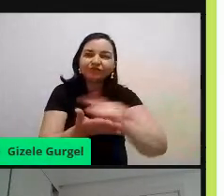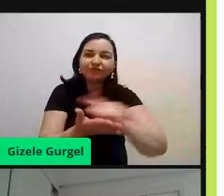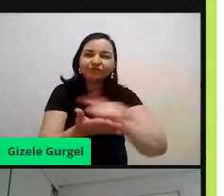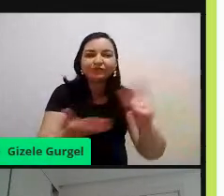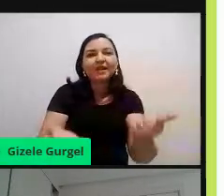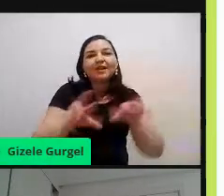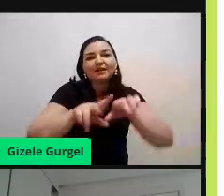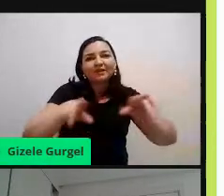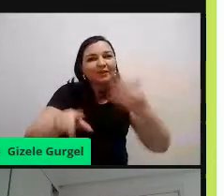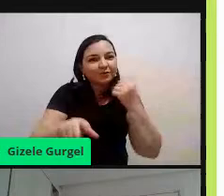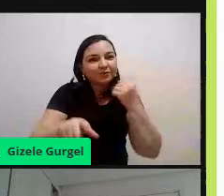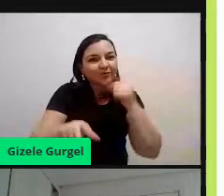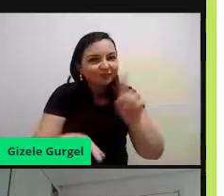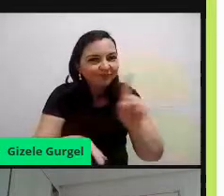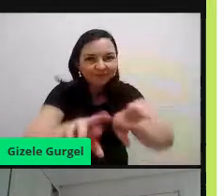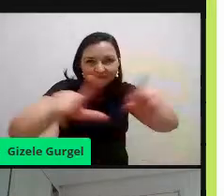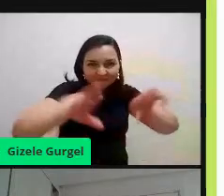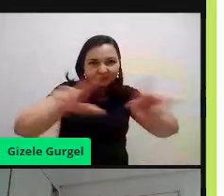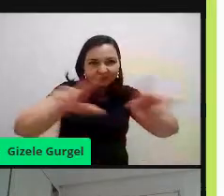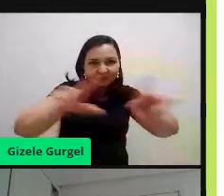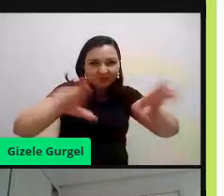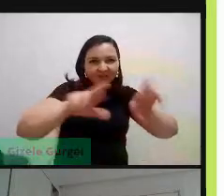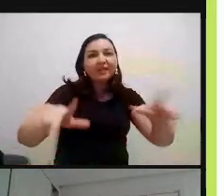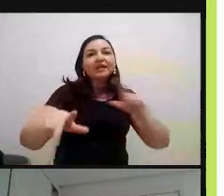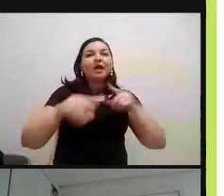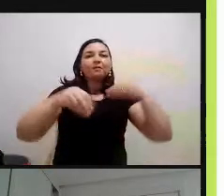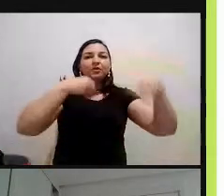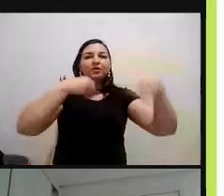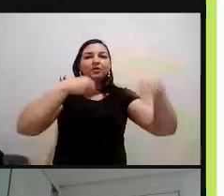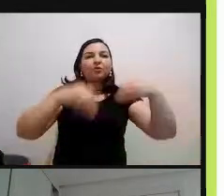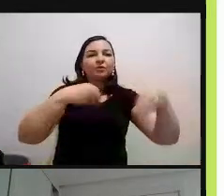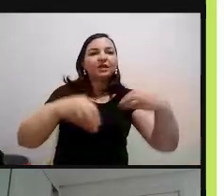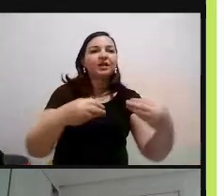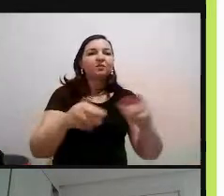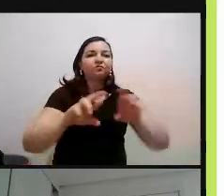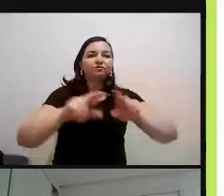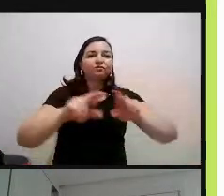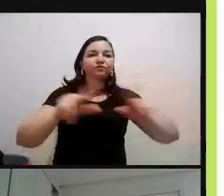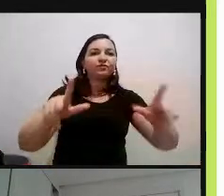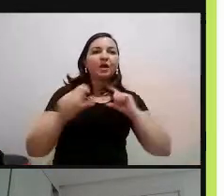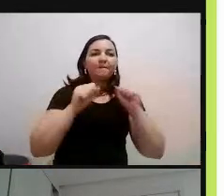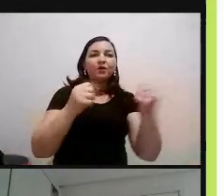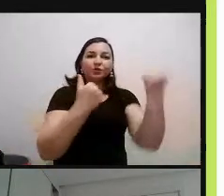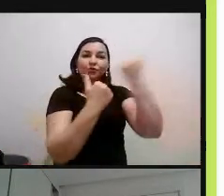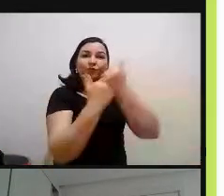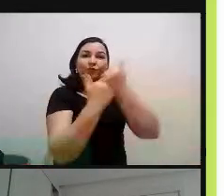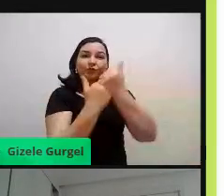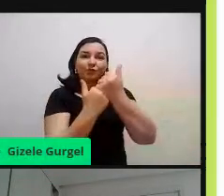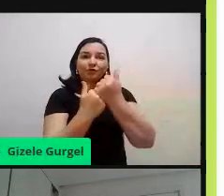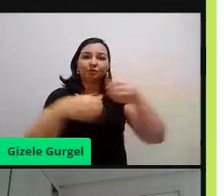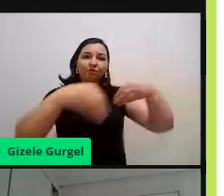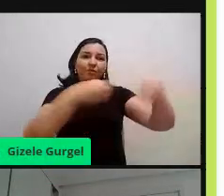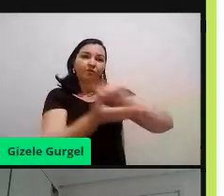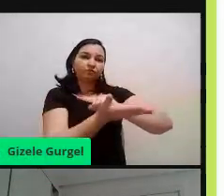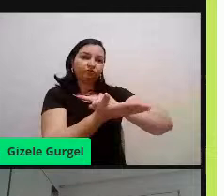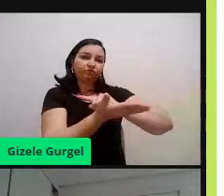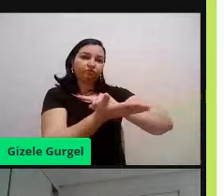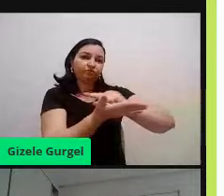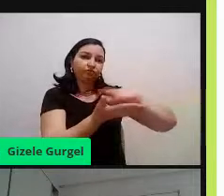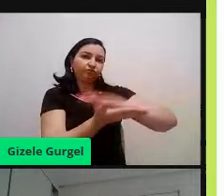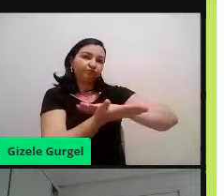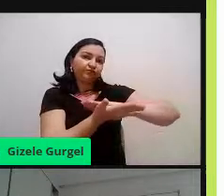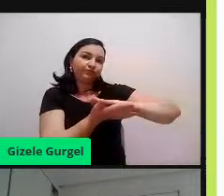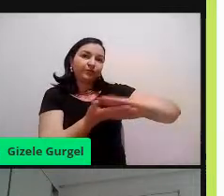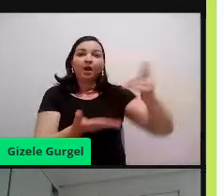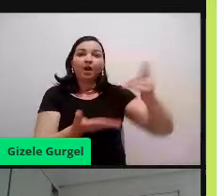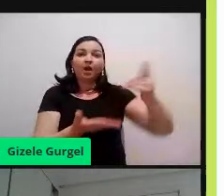que ser de algodão, e aí você, com esse pano encerado, você faz a substituição do plástico filme, que é um